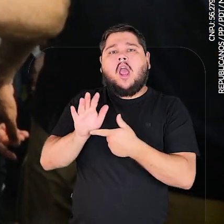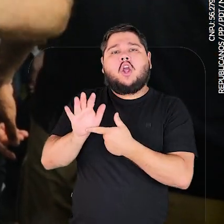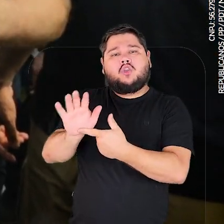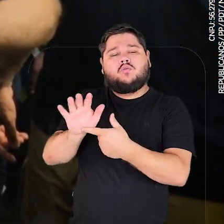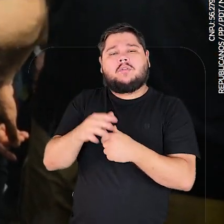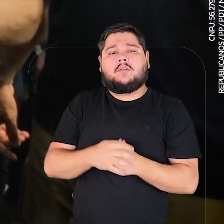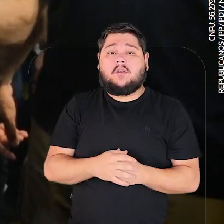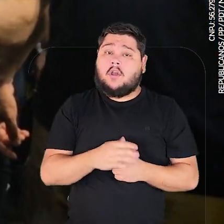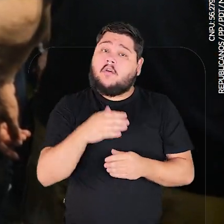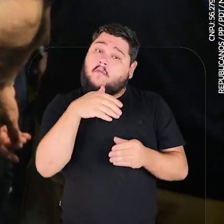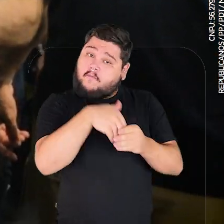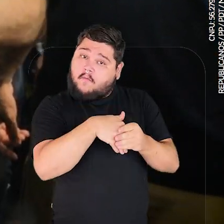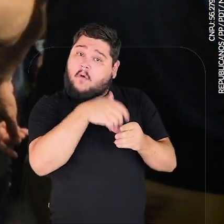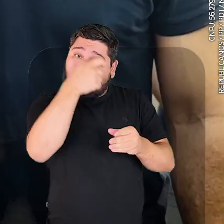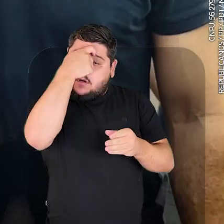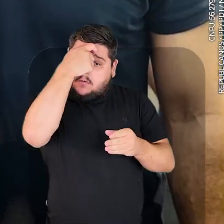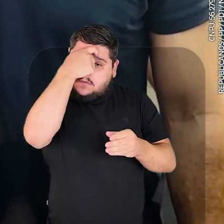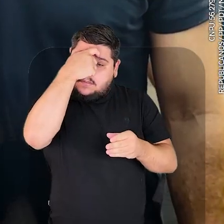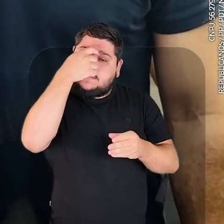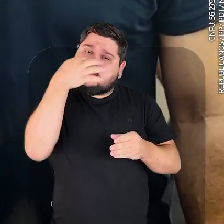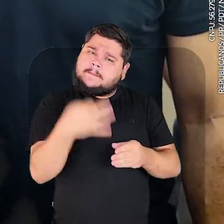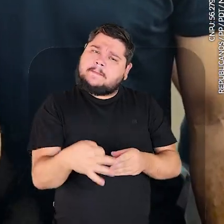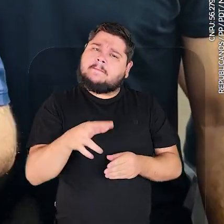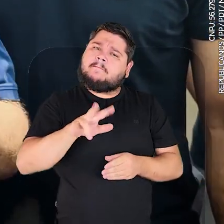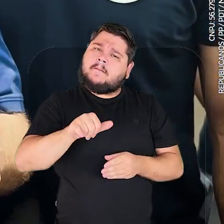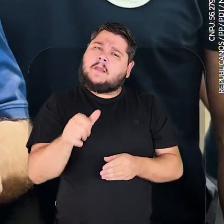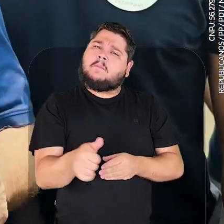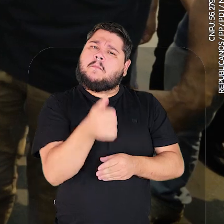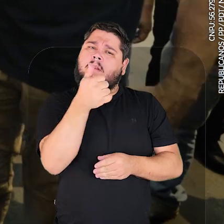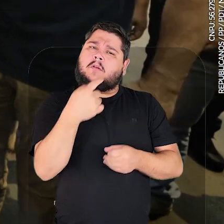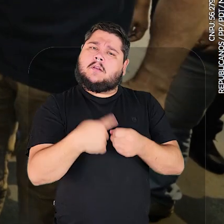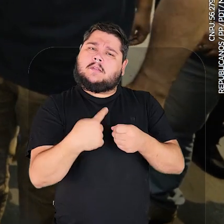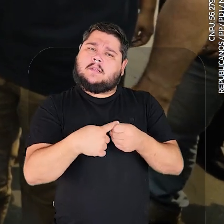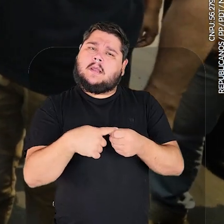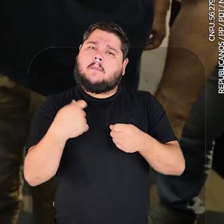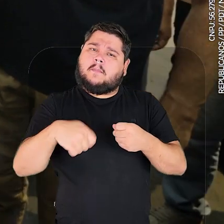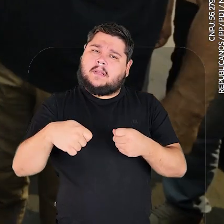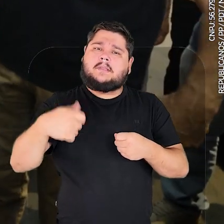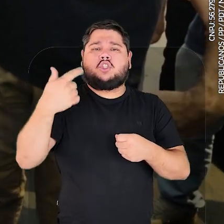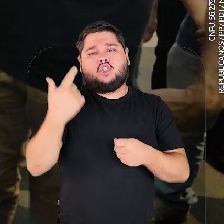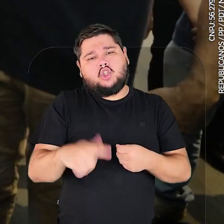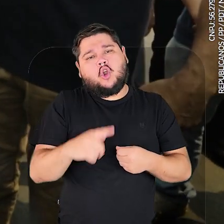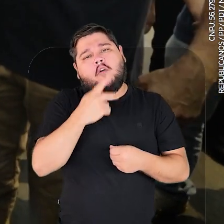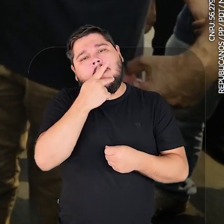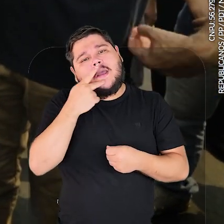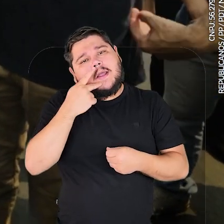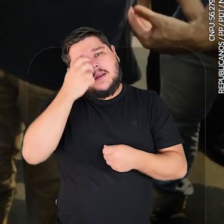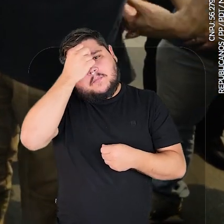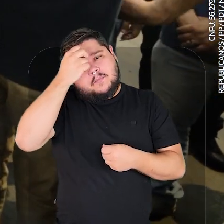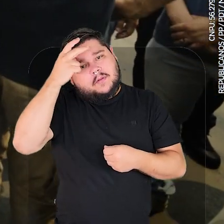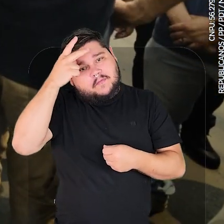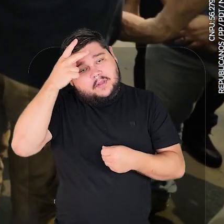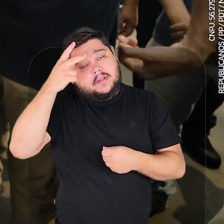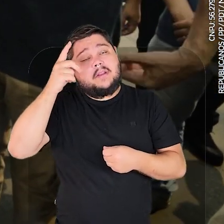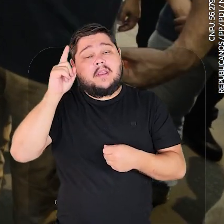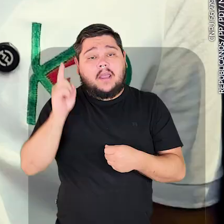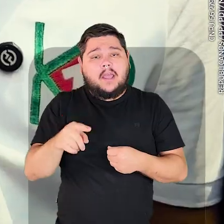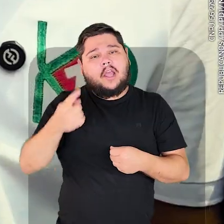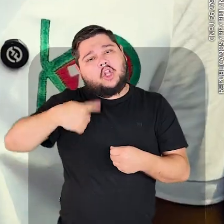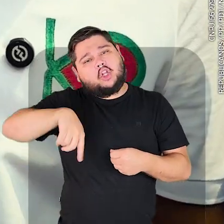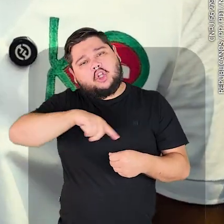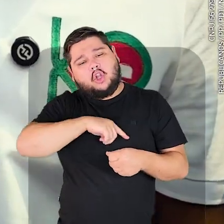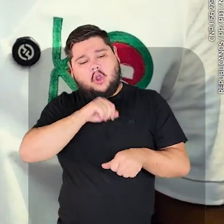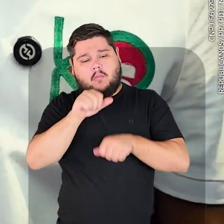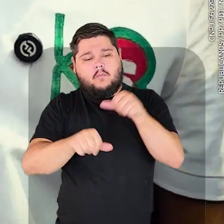cidade melhorou em muitos aspectos e nós vamos continuar ajudando o Calil. Vamos voltar consciente. Para com certeza melhorarmos a nossa cidade,